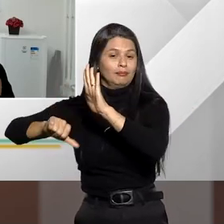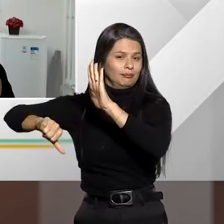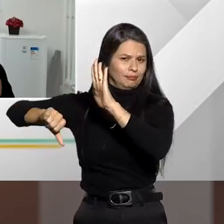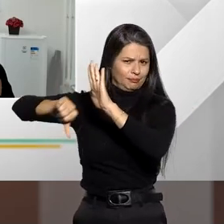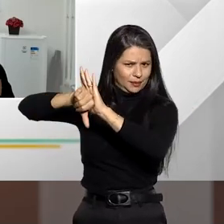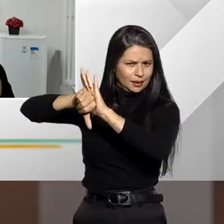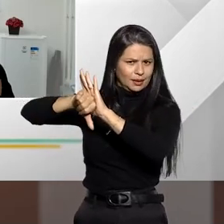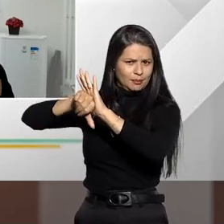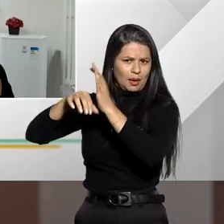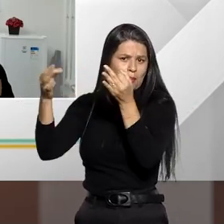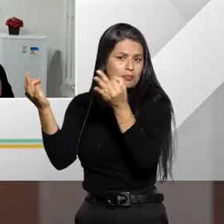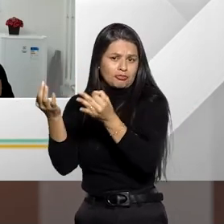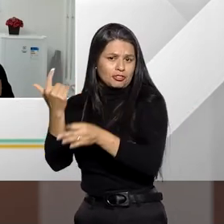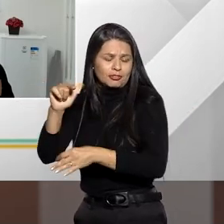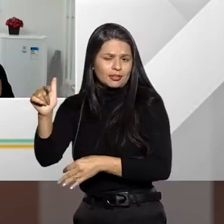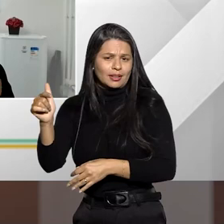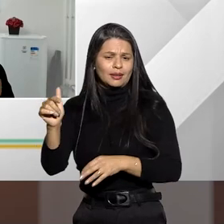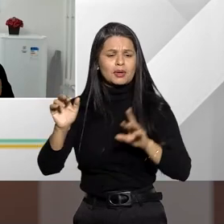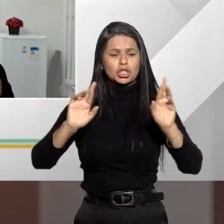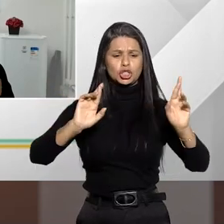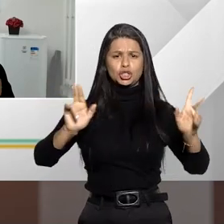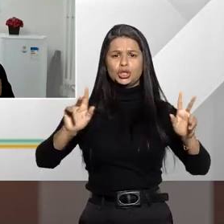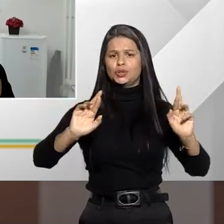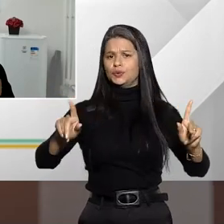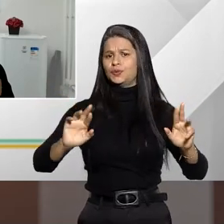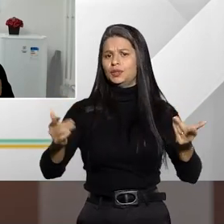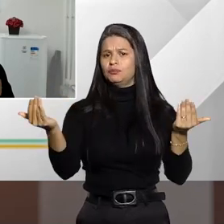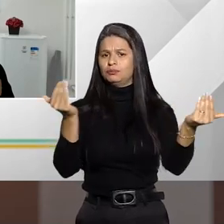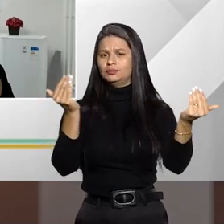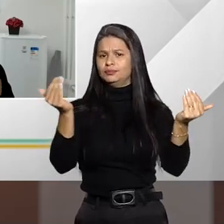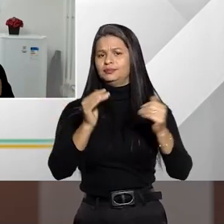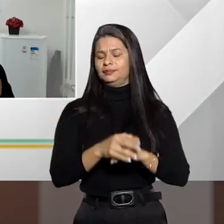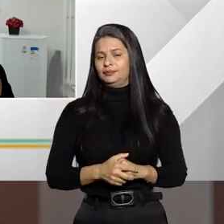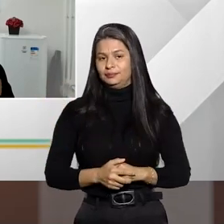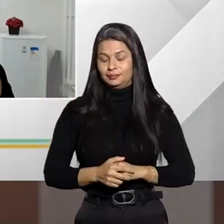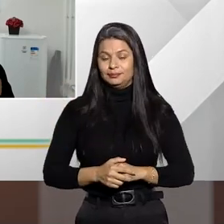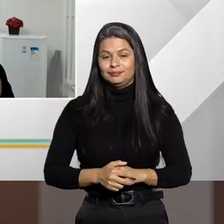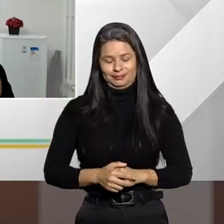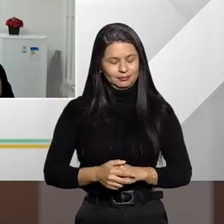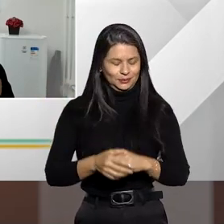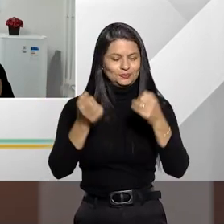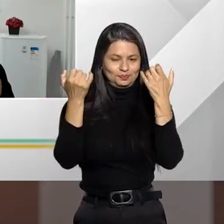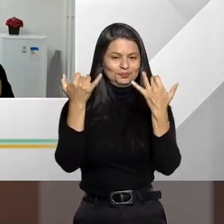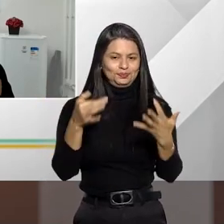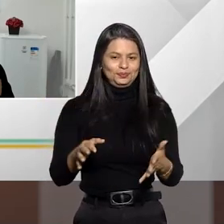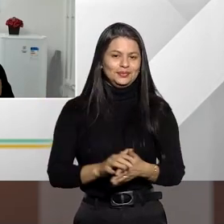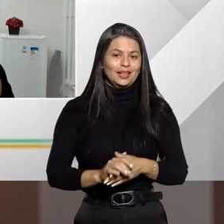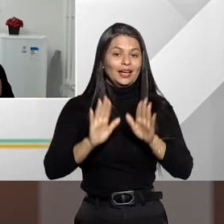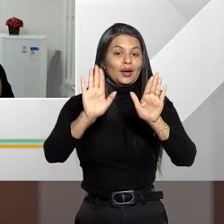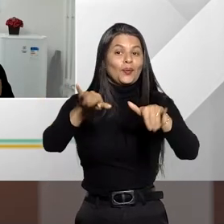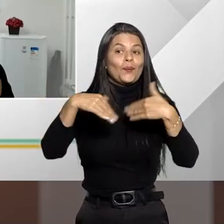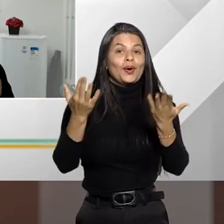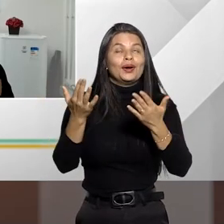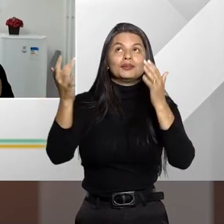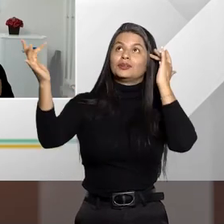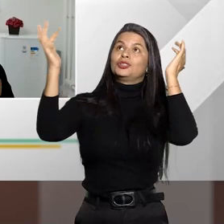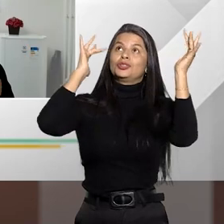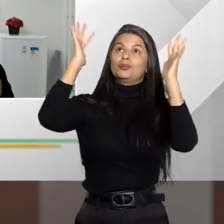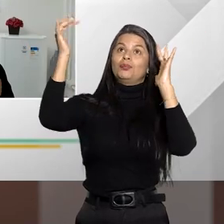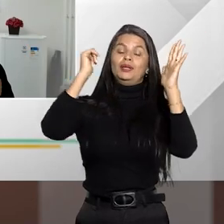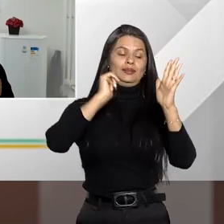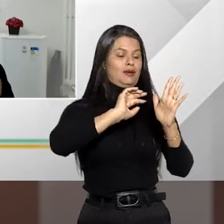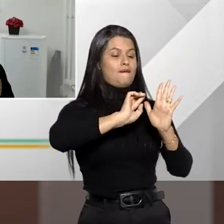Quais seriam as principais distinções entre ambos? Vamos lá. Então, quando a gente pensa no